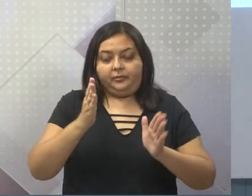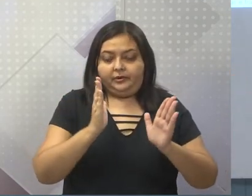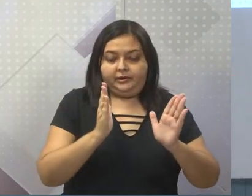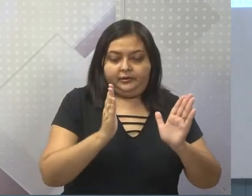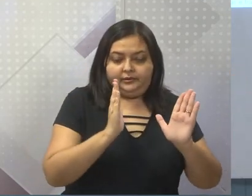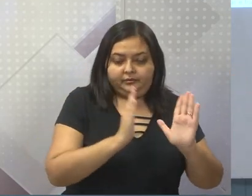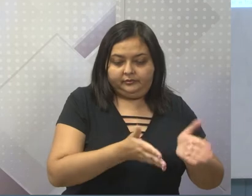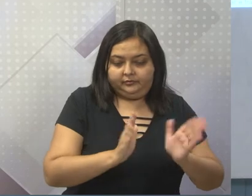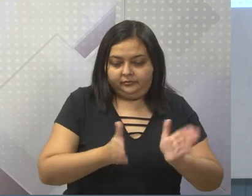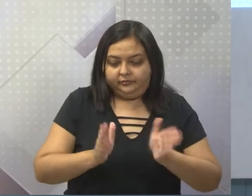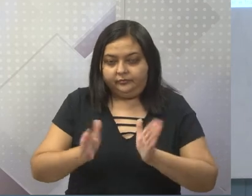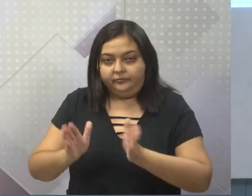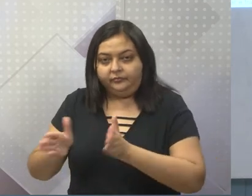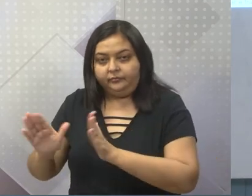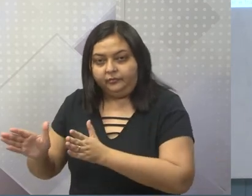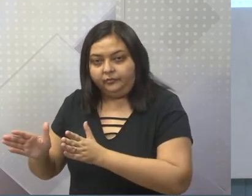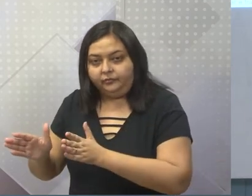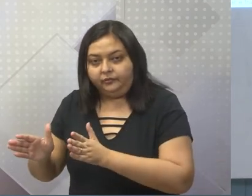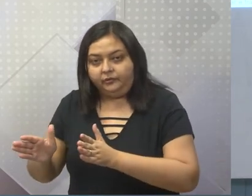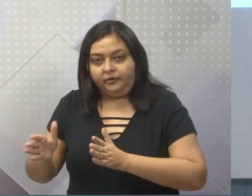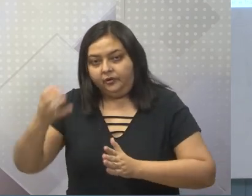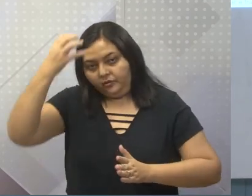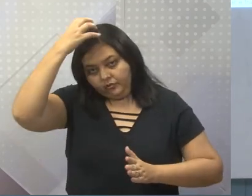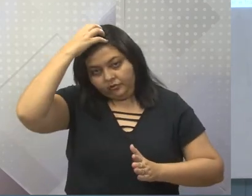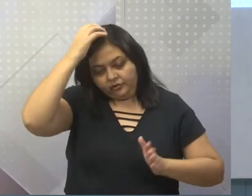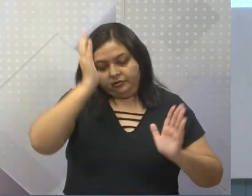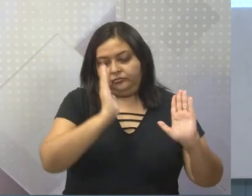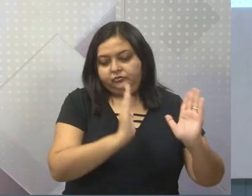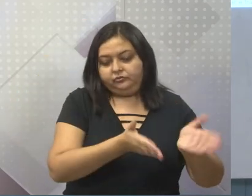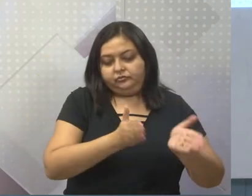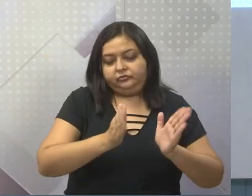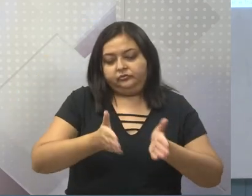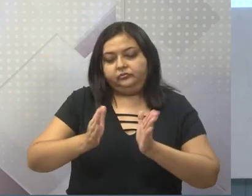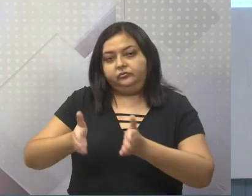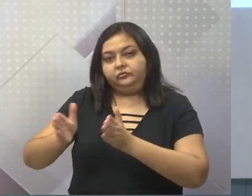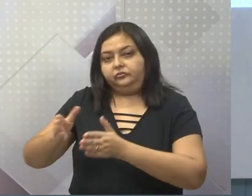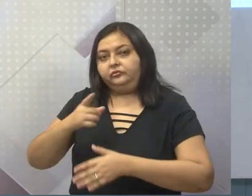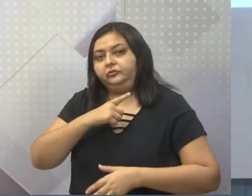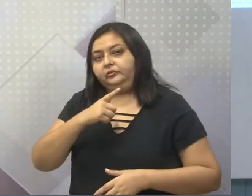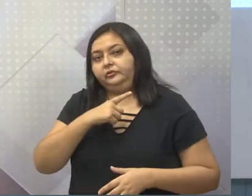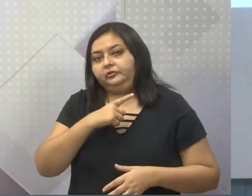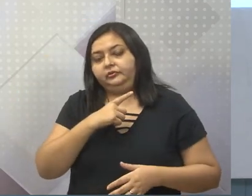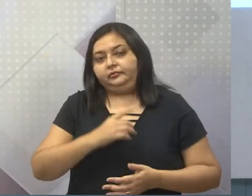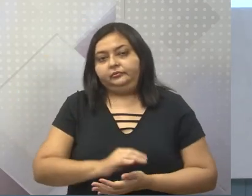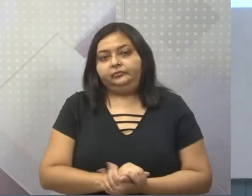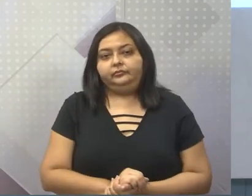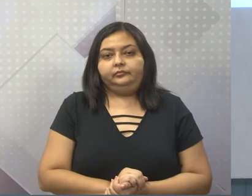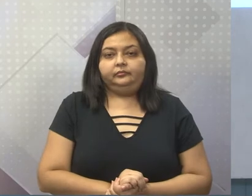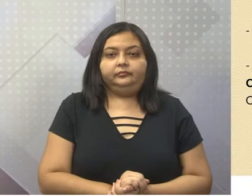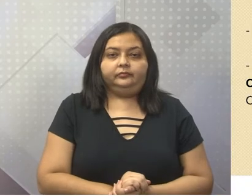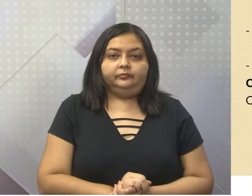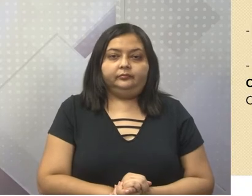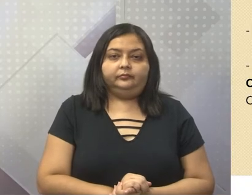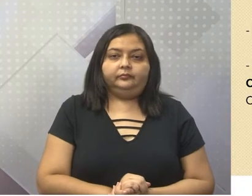controle, né? A realeza queria o controle. Então, o rei, lá naquele momento, queria o controle total. Ok?